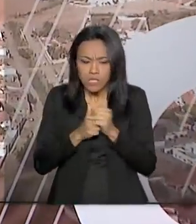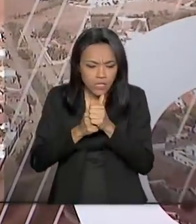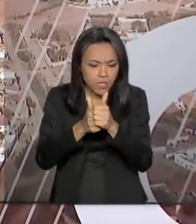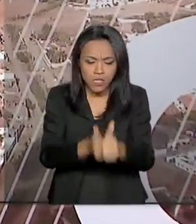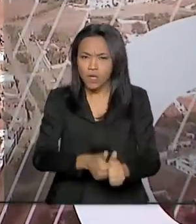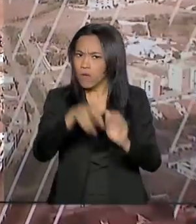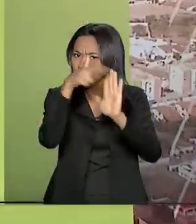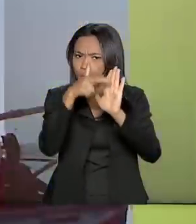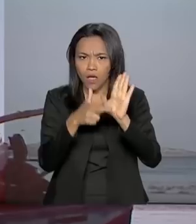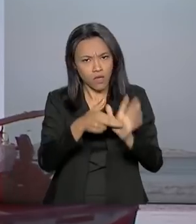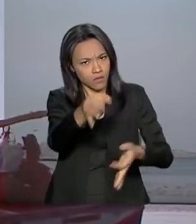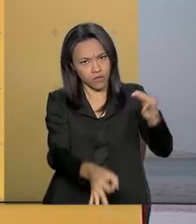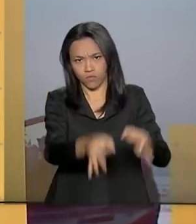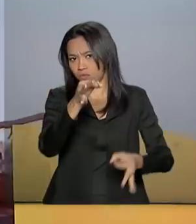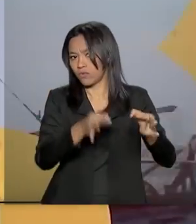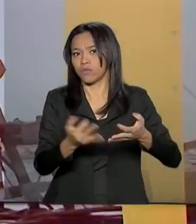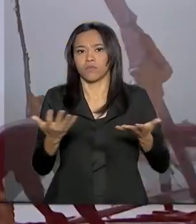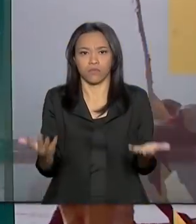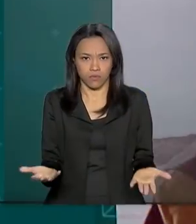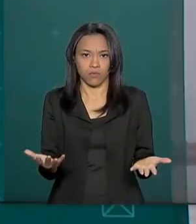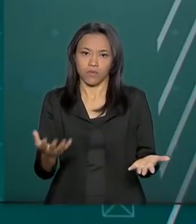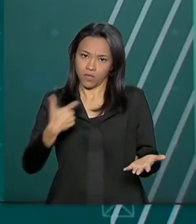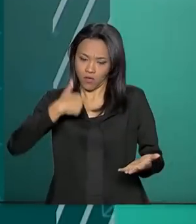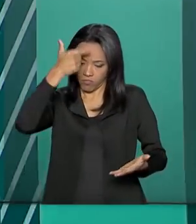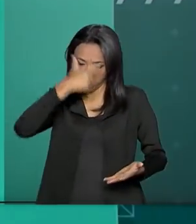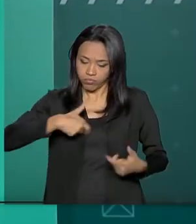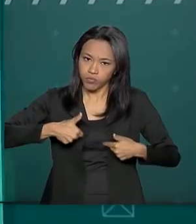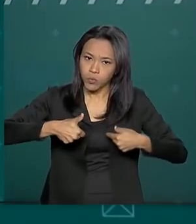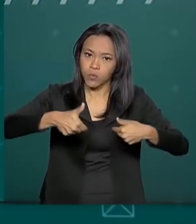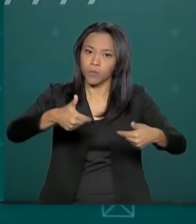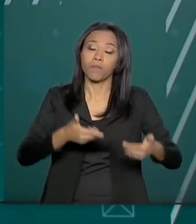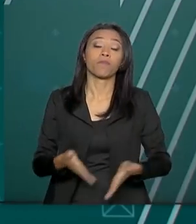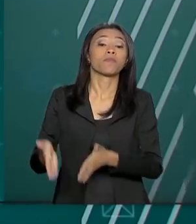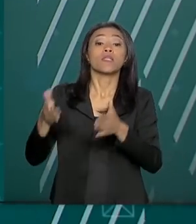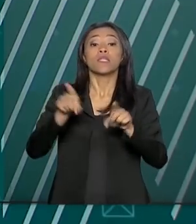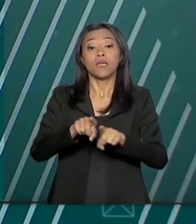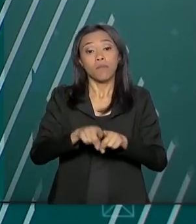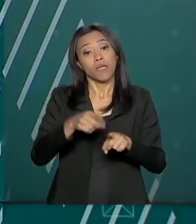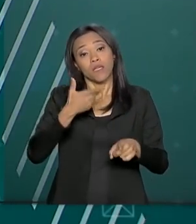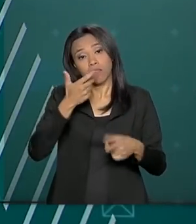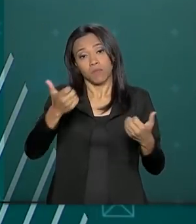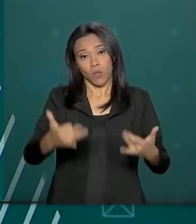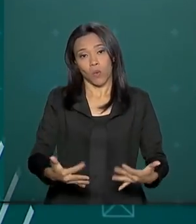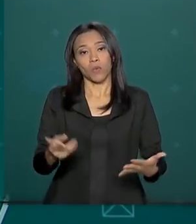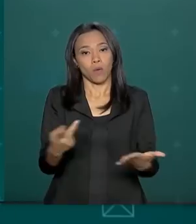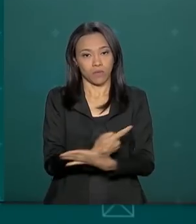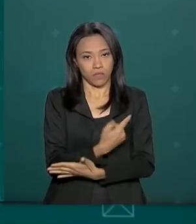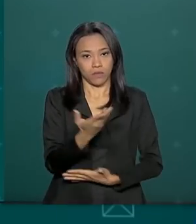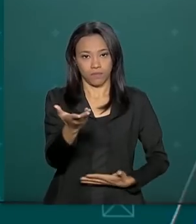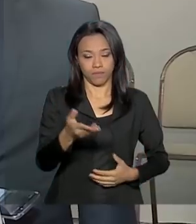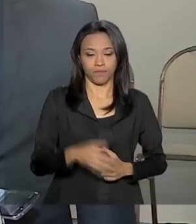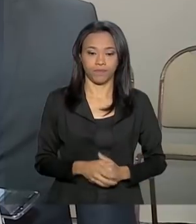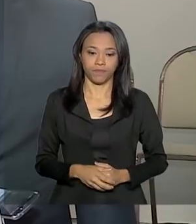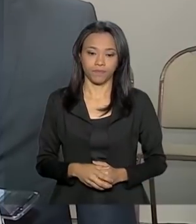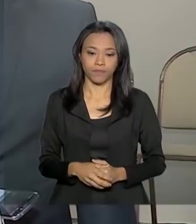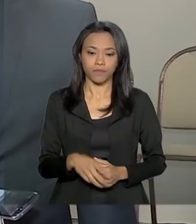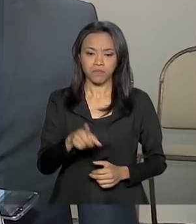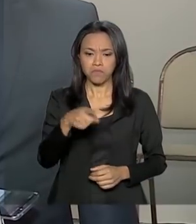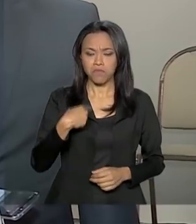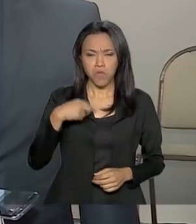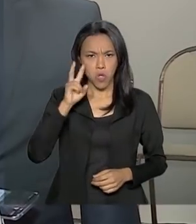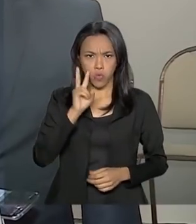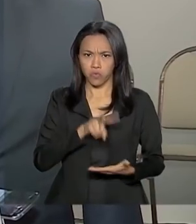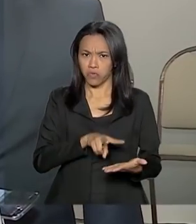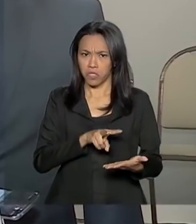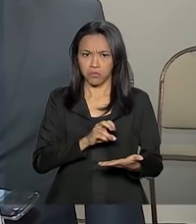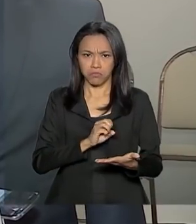na atuação enquanto magistrado. Durante uma solenidade em Manaus, o ministro falou sobre o episódio. Eu não vi nada de mais ali